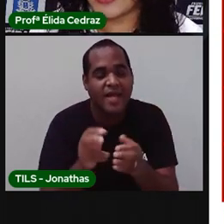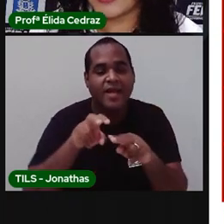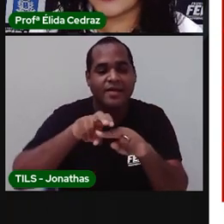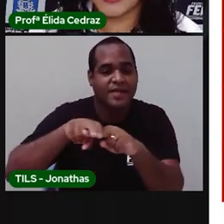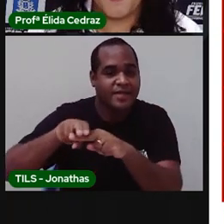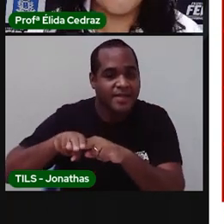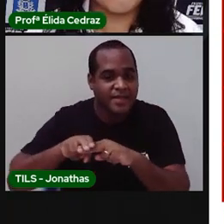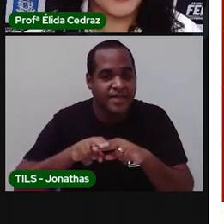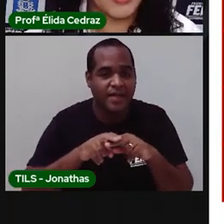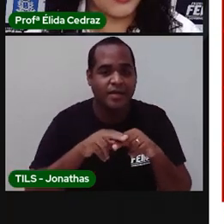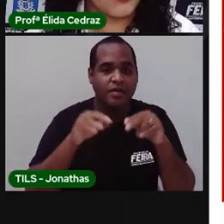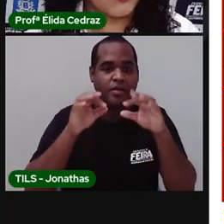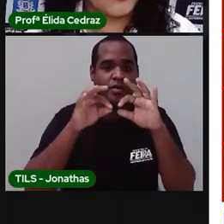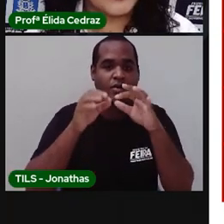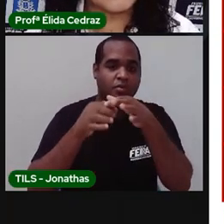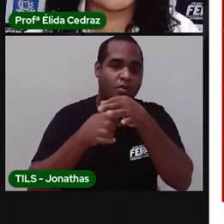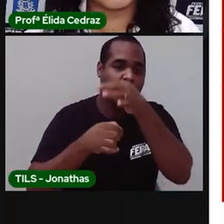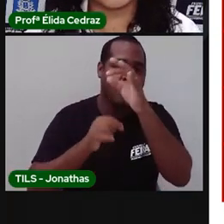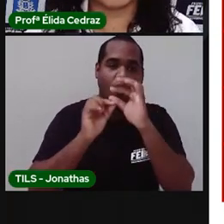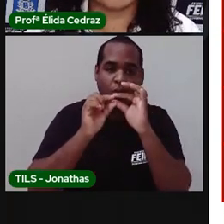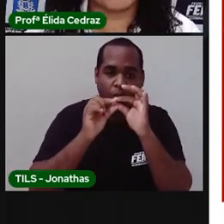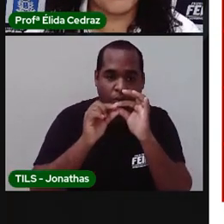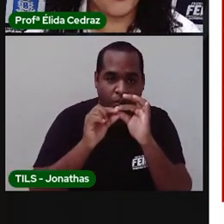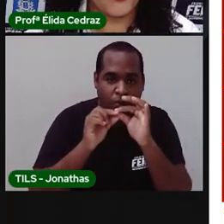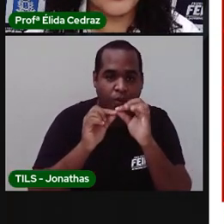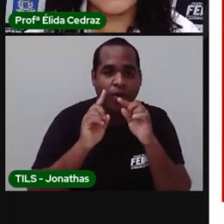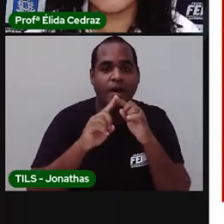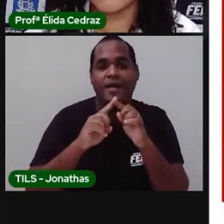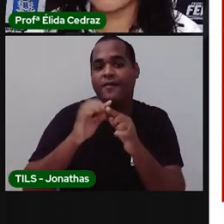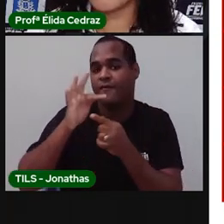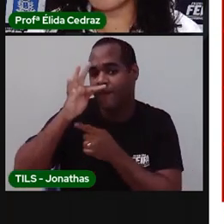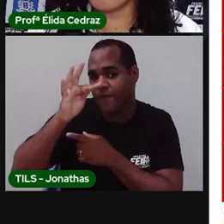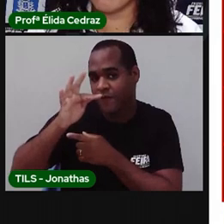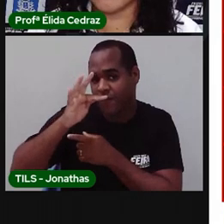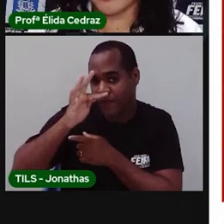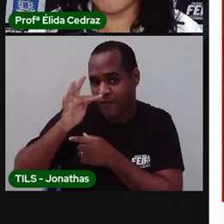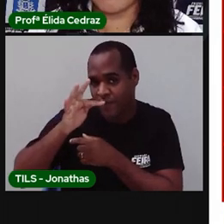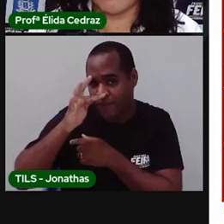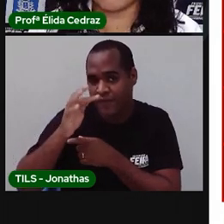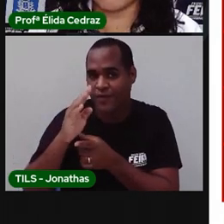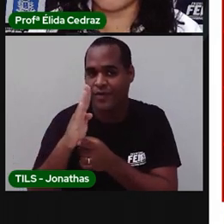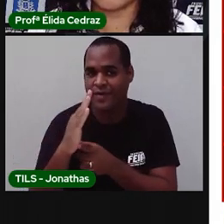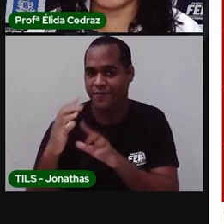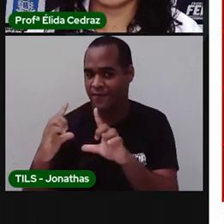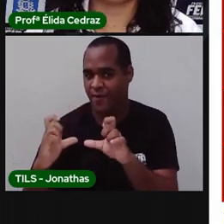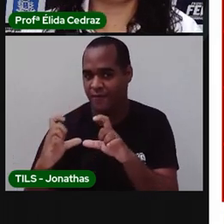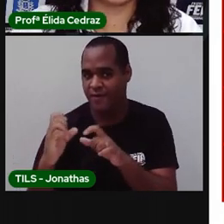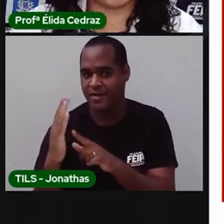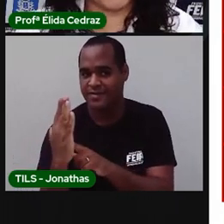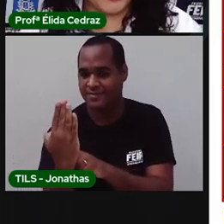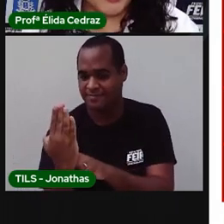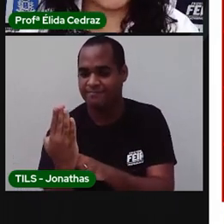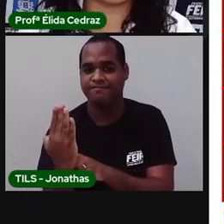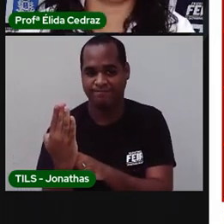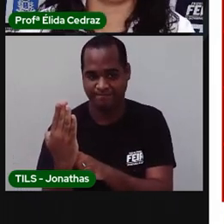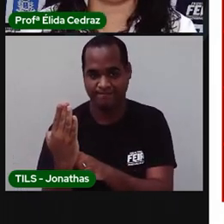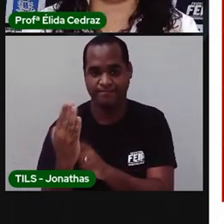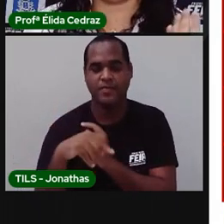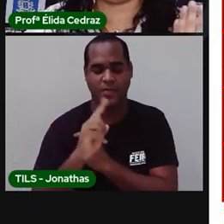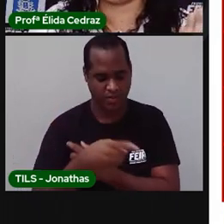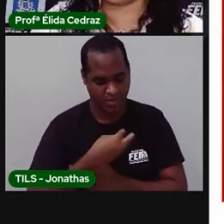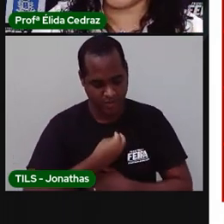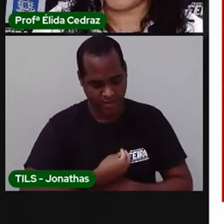cadeiras, balões, flores e porta-retrato. Nós podemos